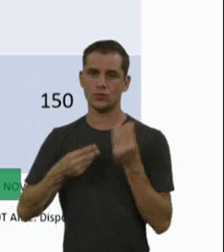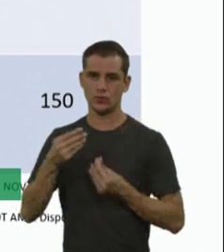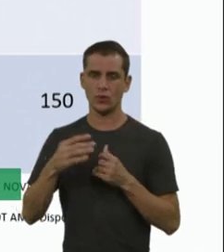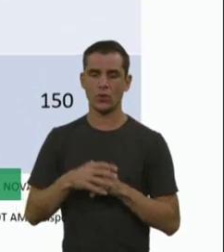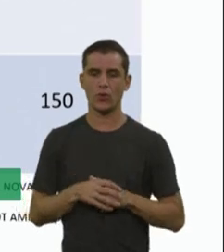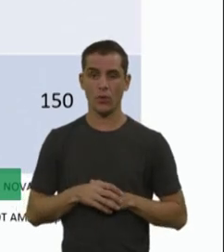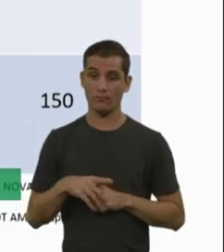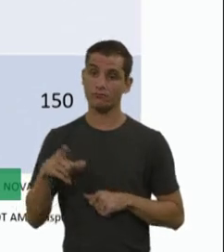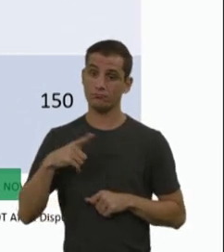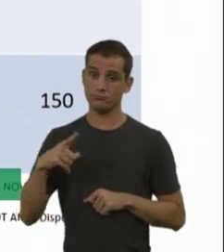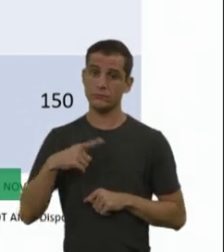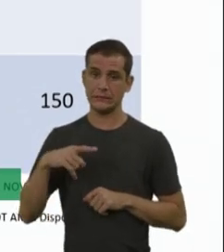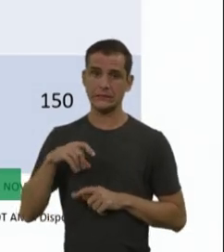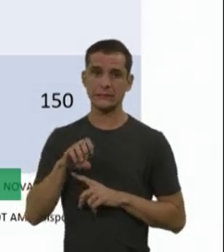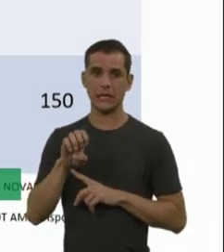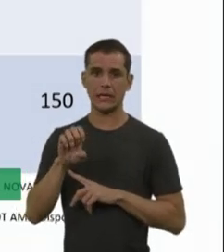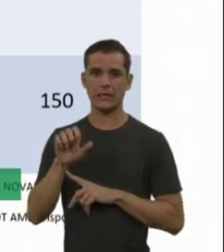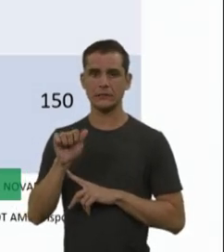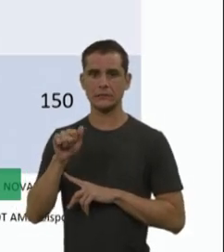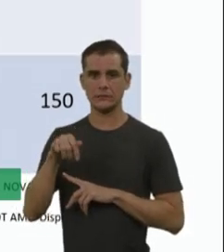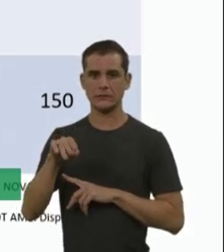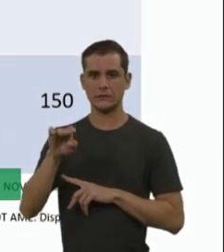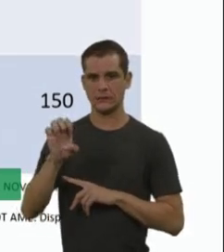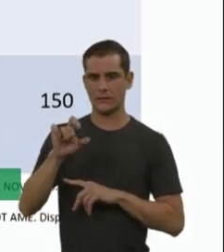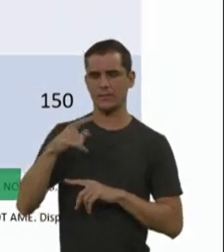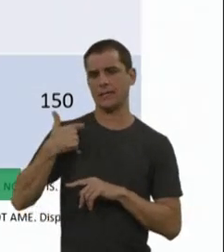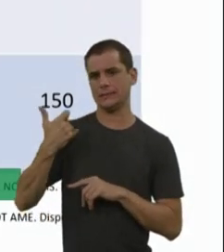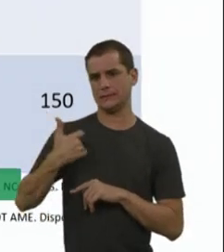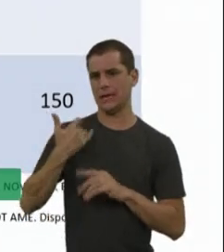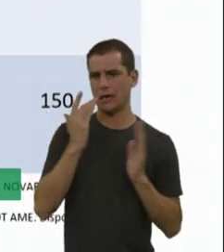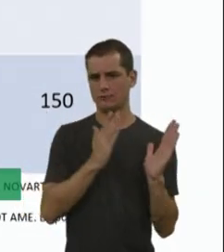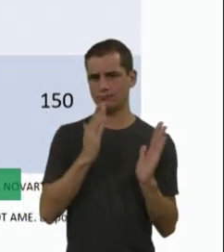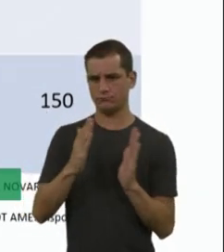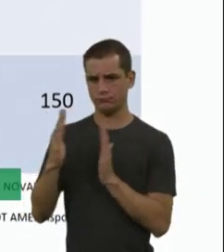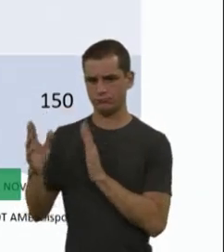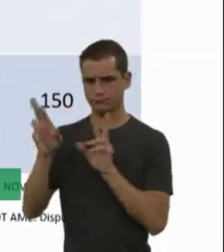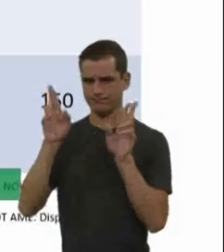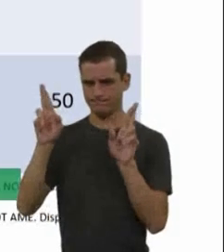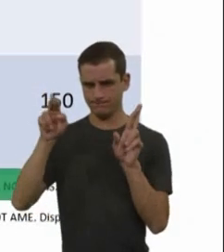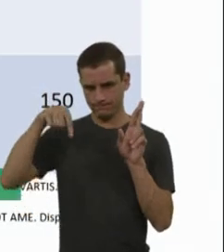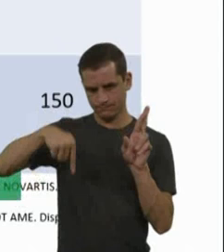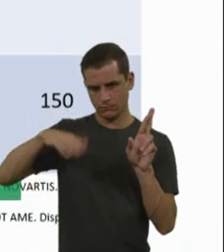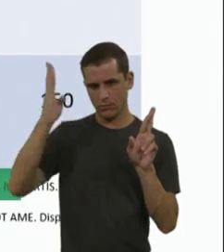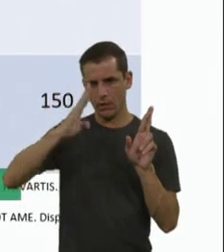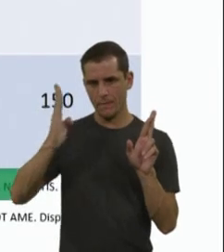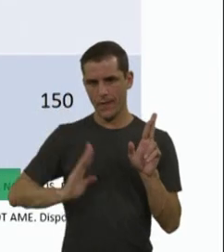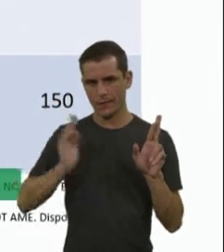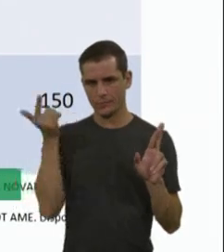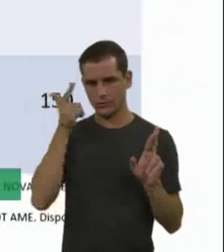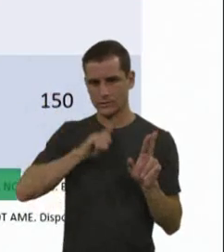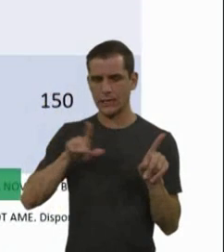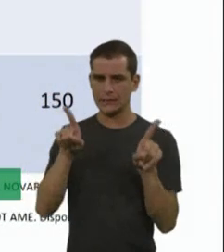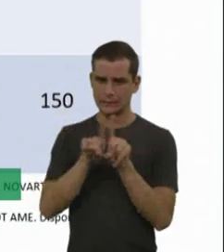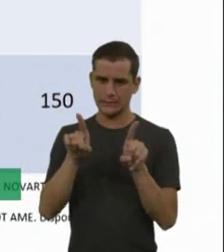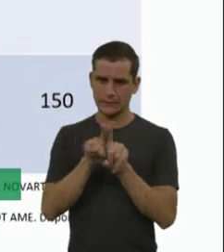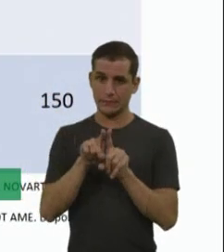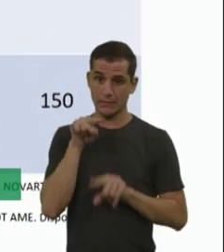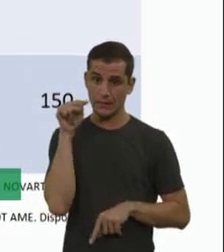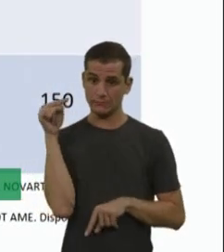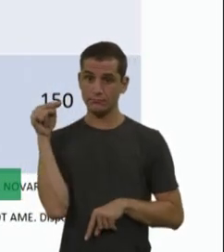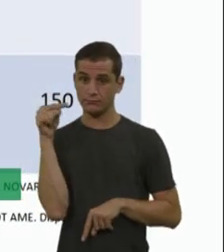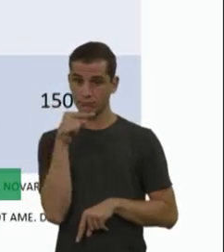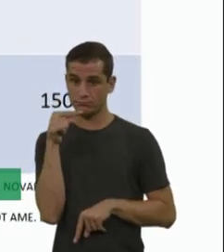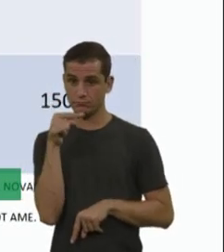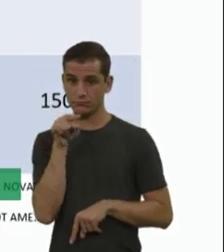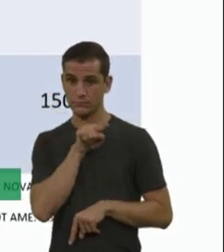e na EMA para todas as idades e a espera que isso aconteça aqui no Brasil também. Então, como a gente falou, ele é uma pequena molécula, por